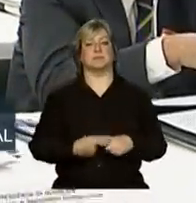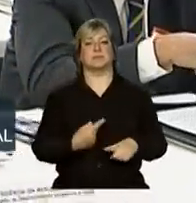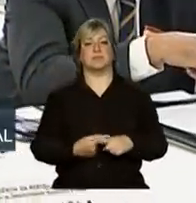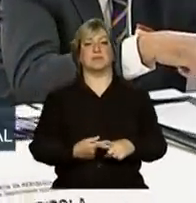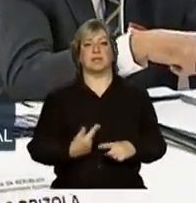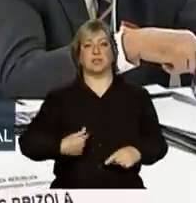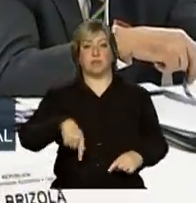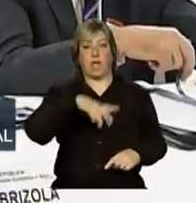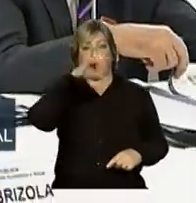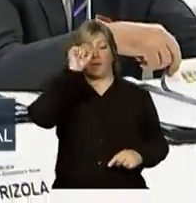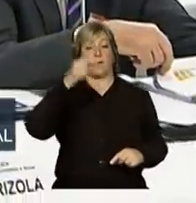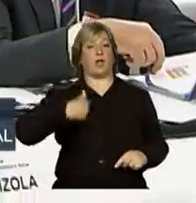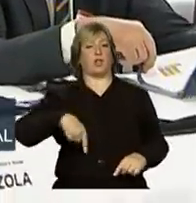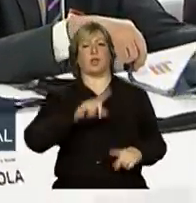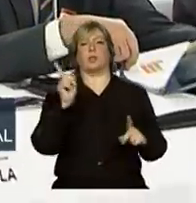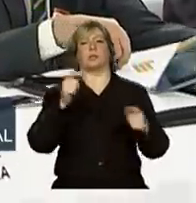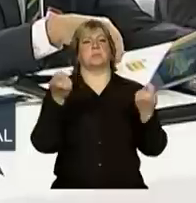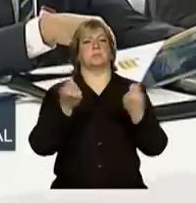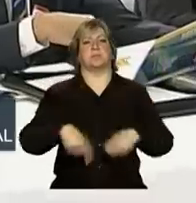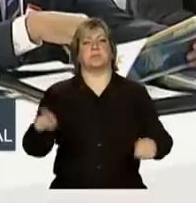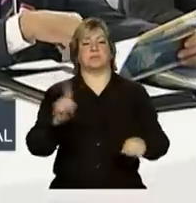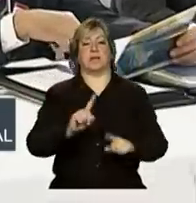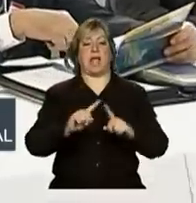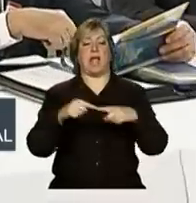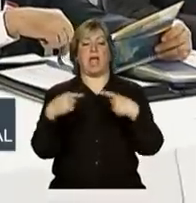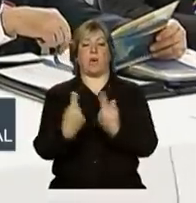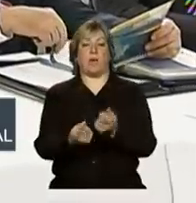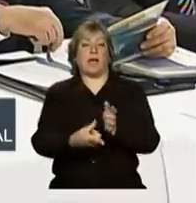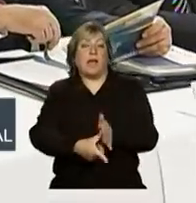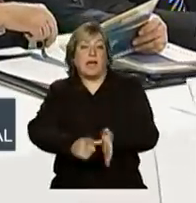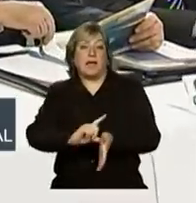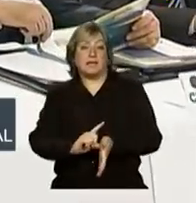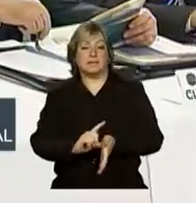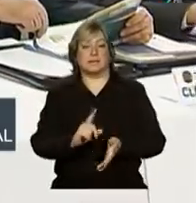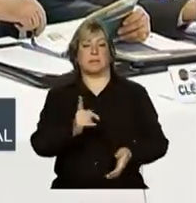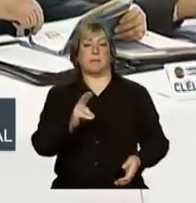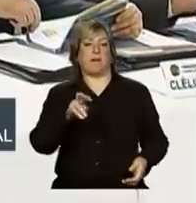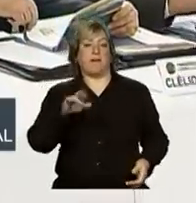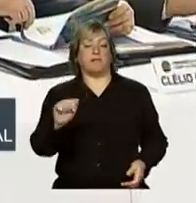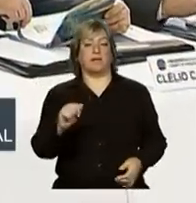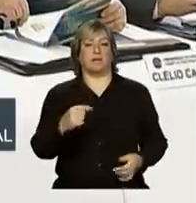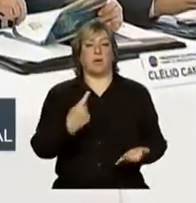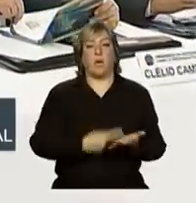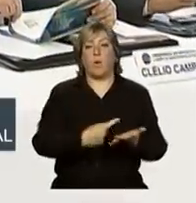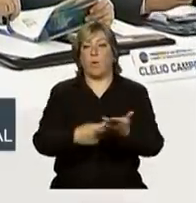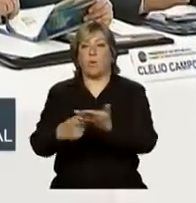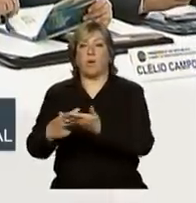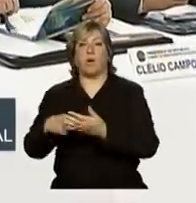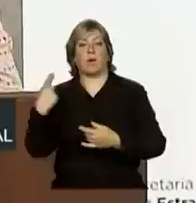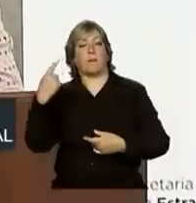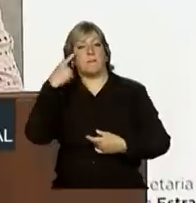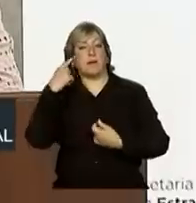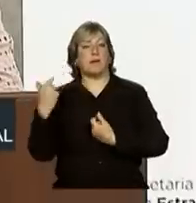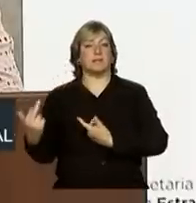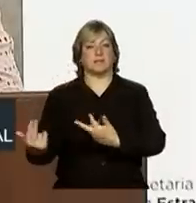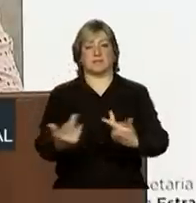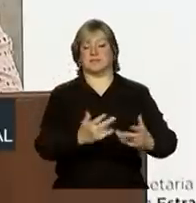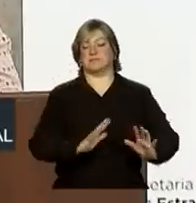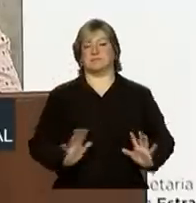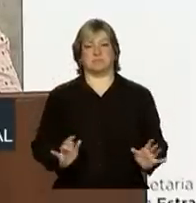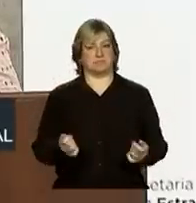precisamos de reuniões prévias para articular com os que pensam parecido com a gente.